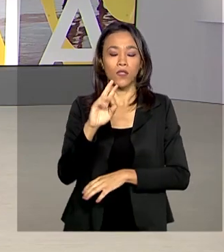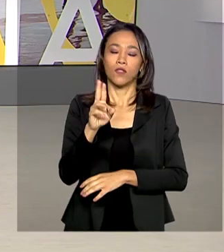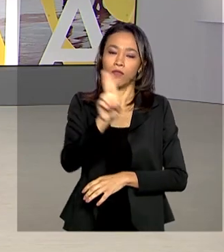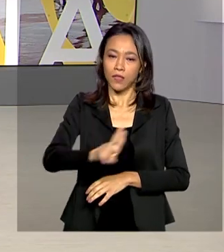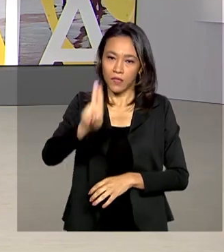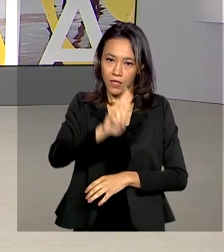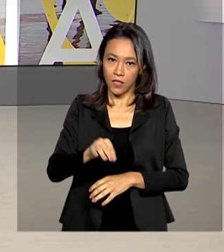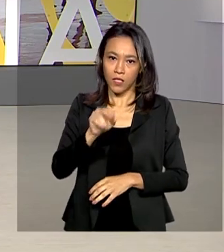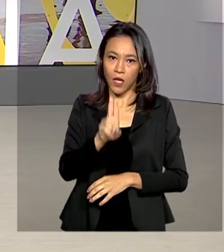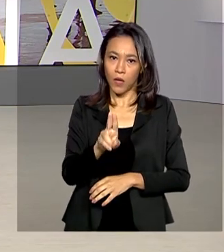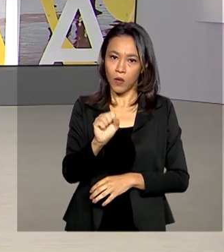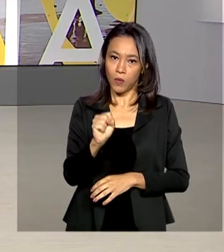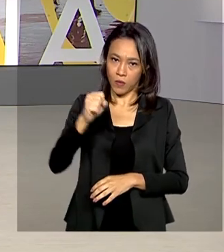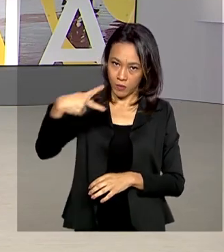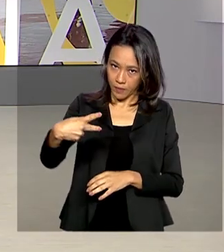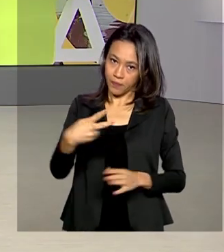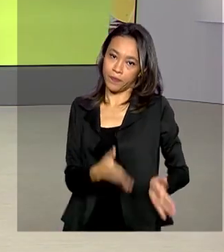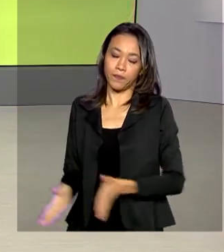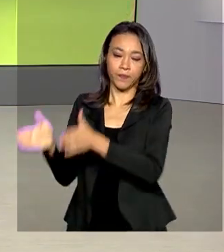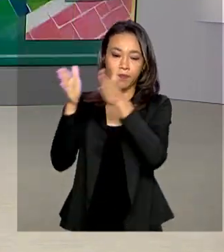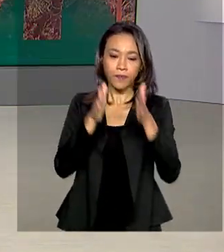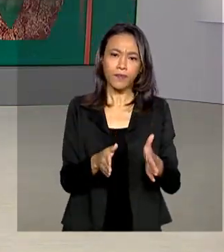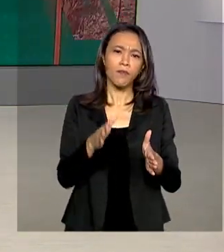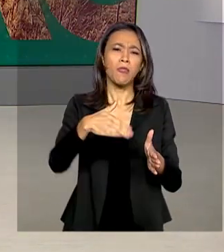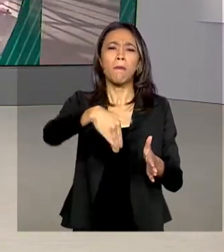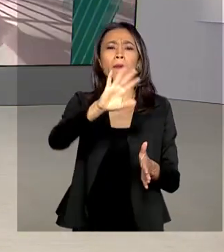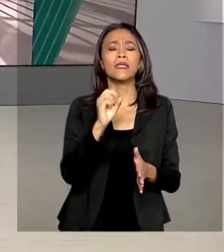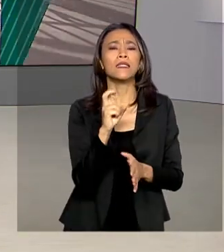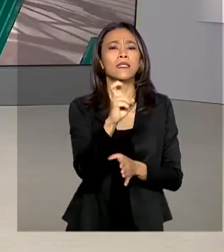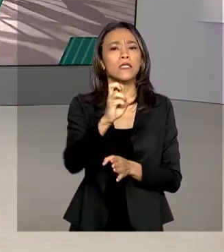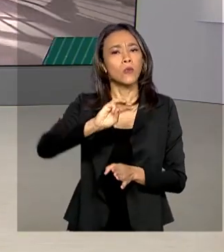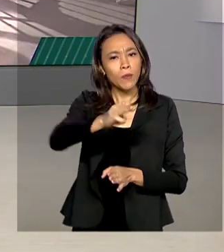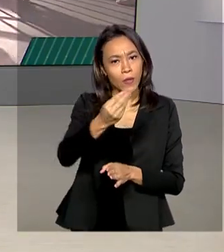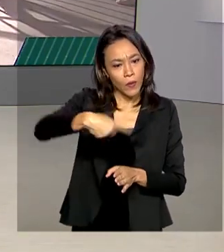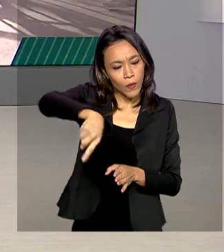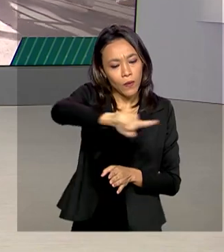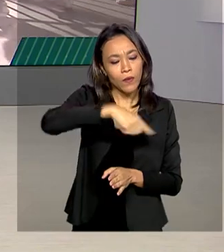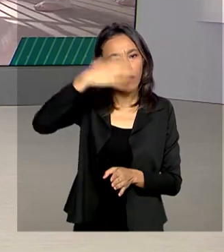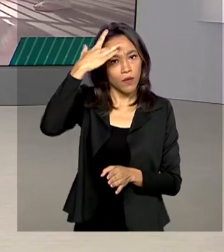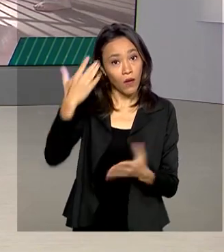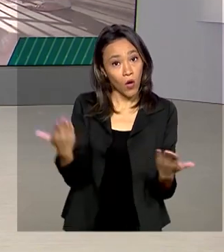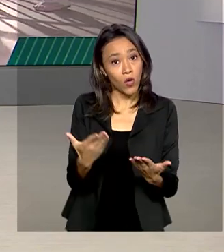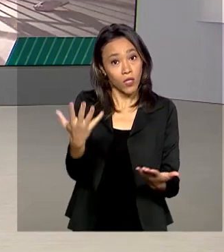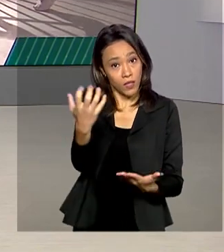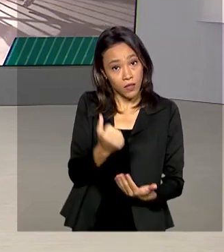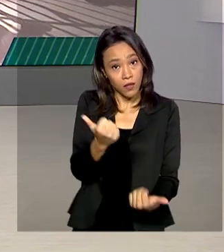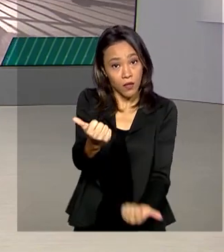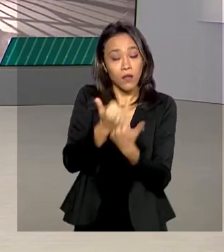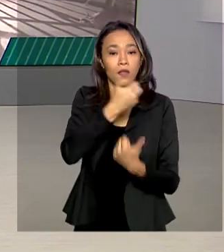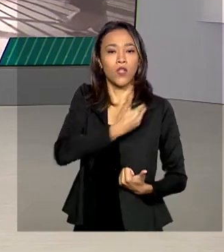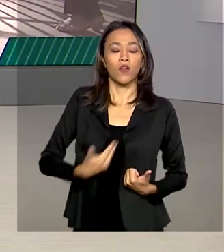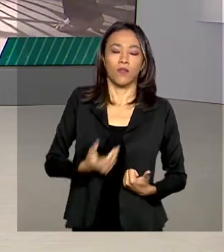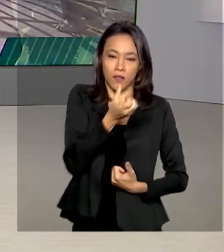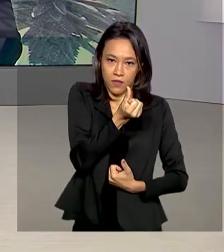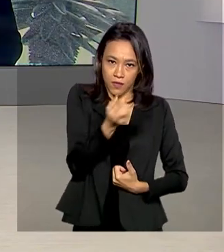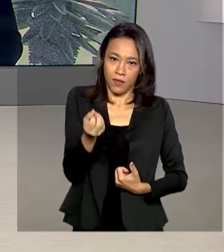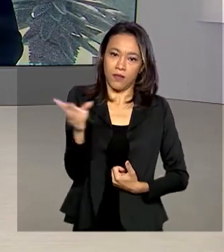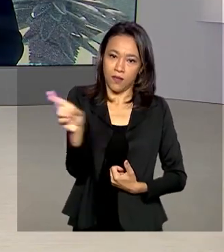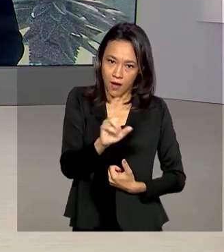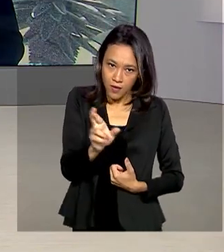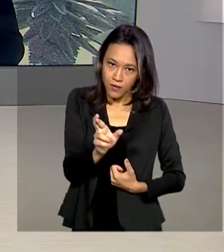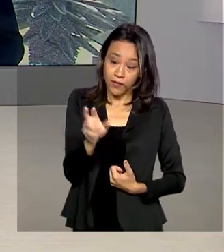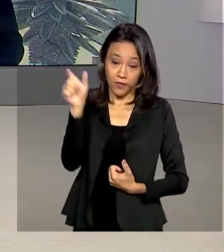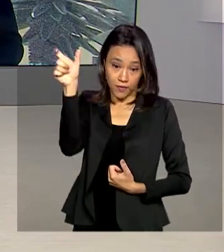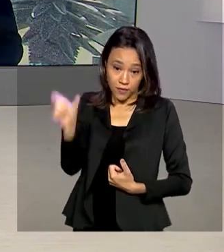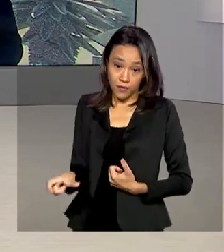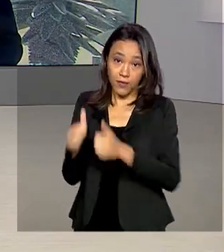E mais 5 milhões de trabalhadores recebem hoje o auxílio emergencial de 600 reais. O repórter Glauco de